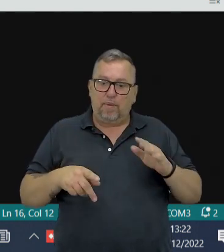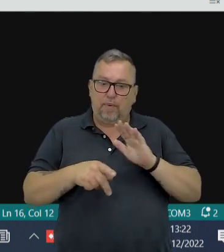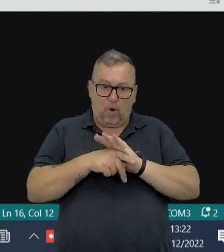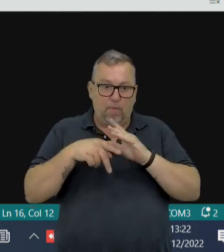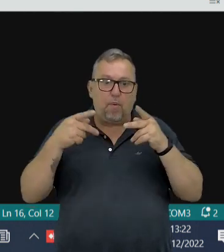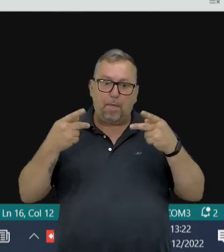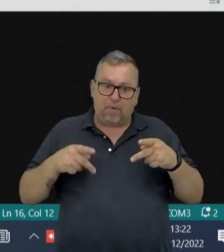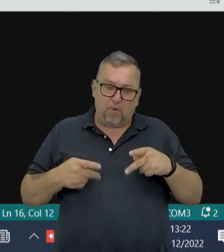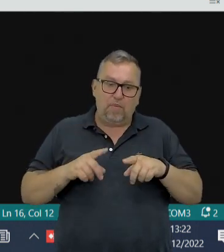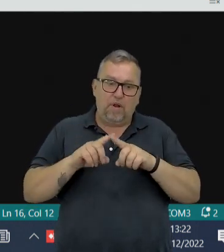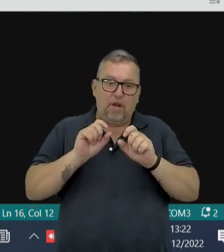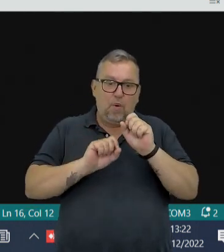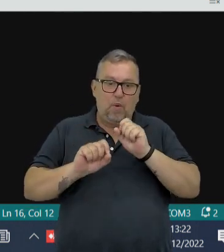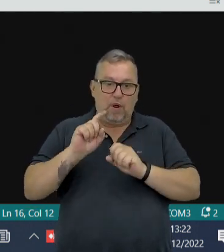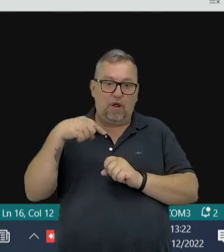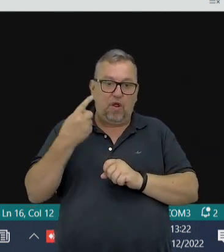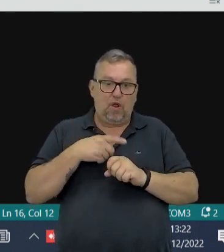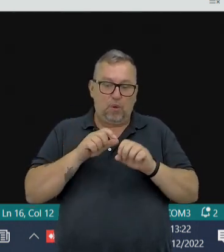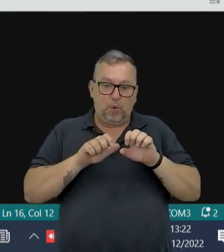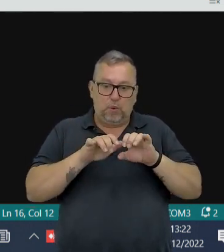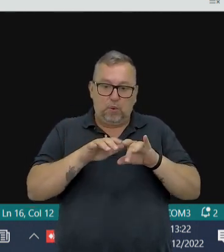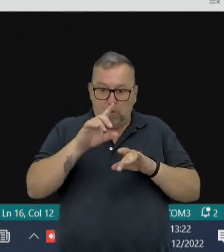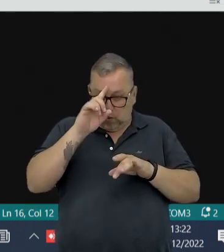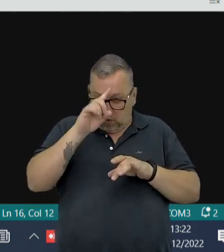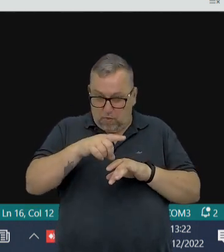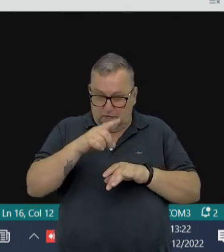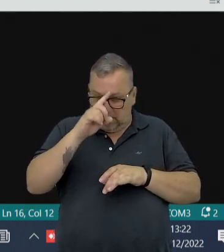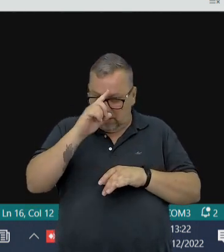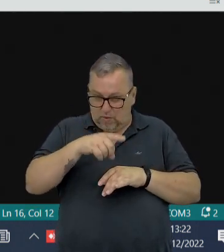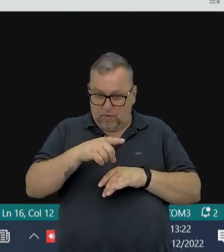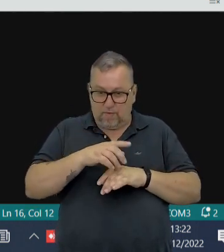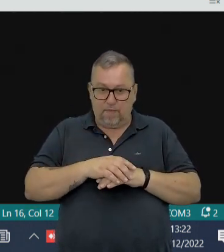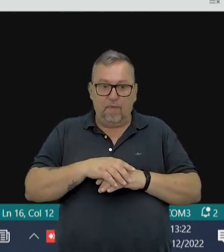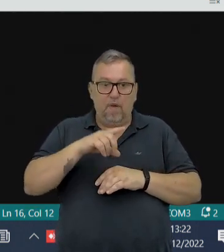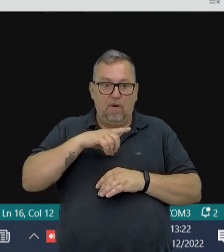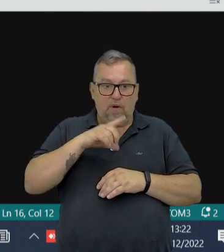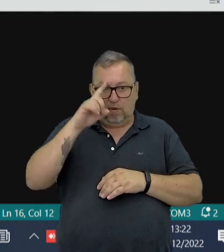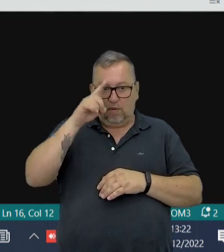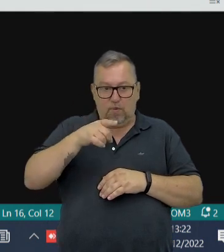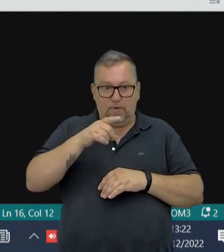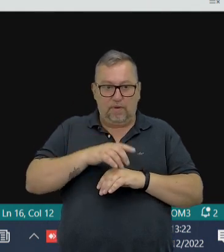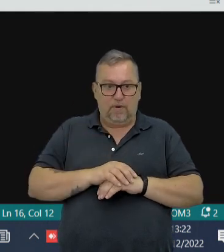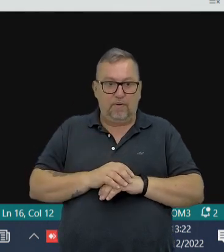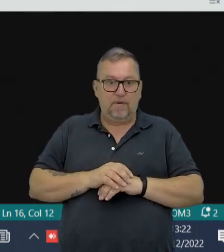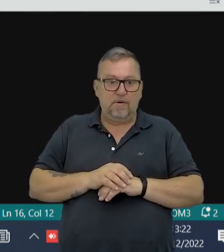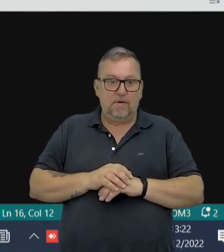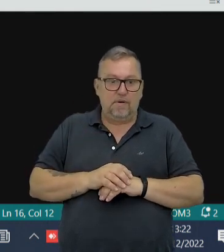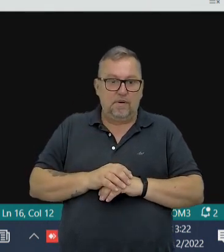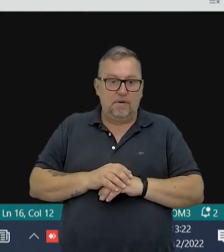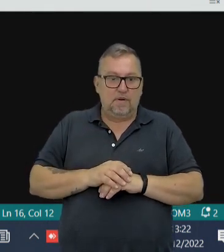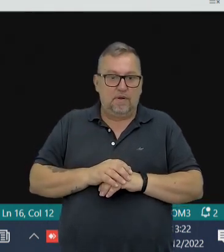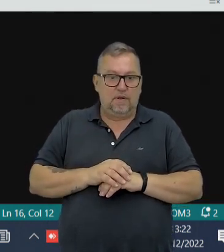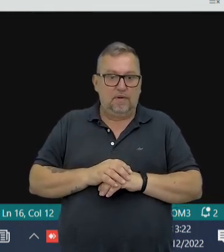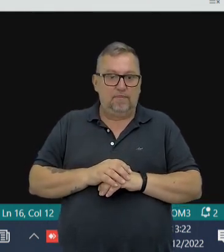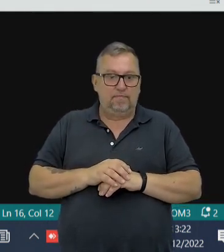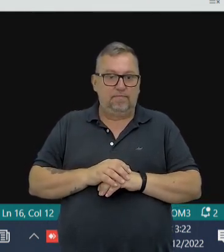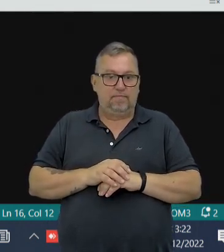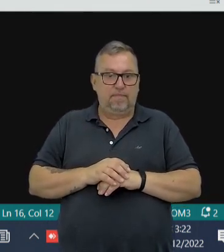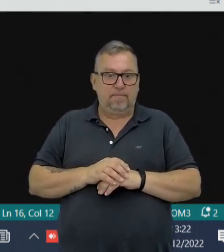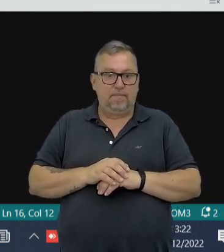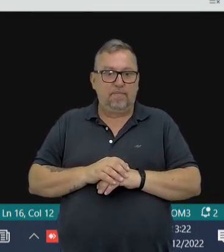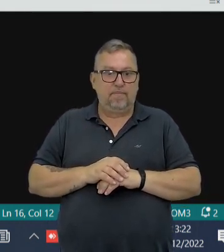tá? É aonde nós digitamos os comandos. Já tem um comando aqui, gente, ó, escrito,